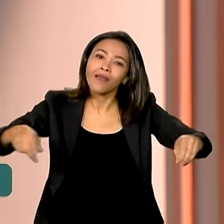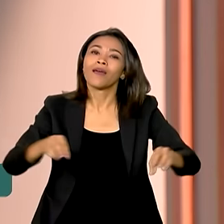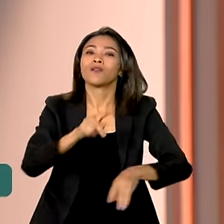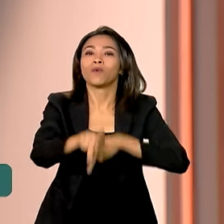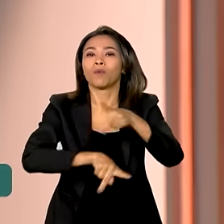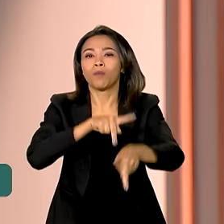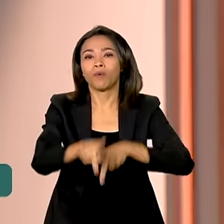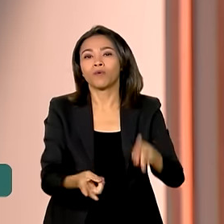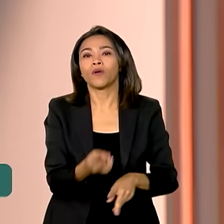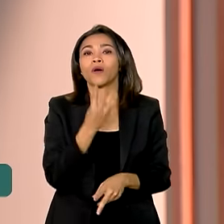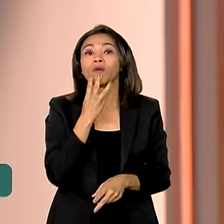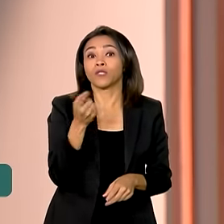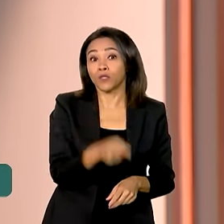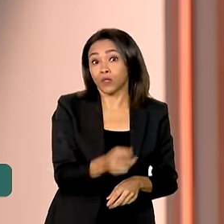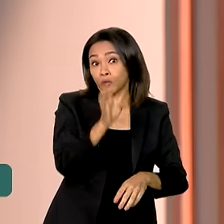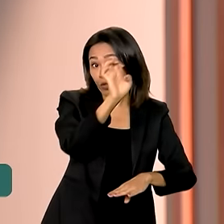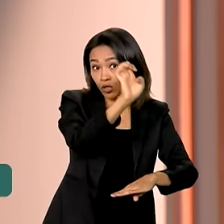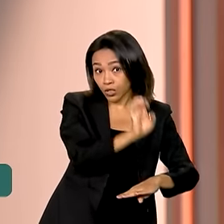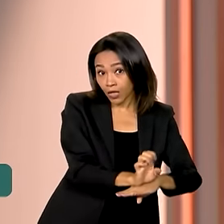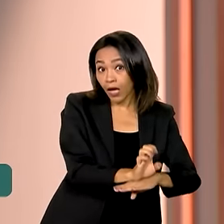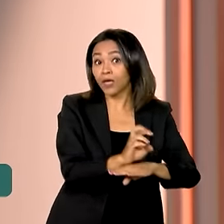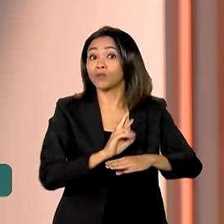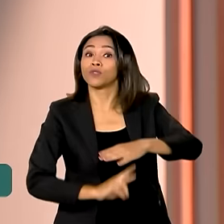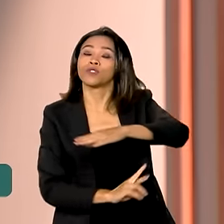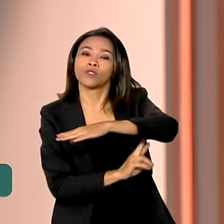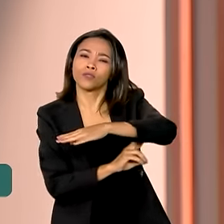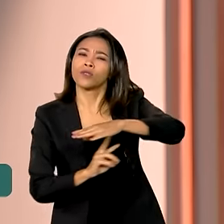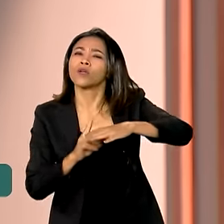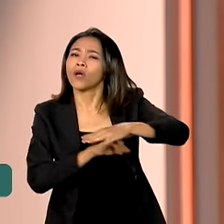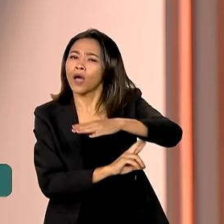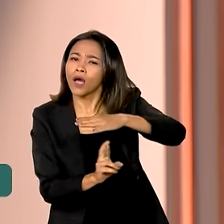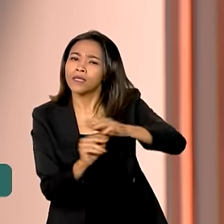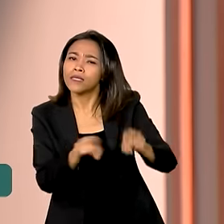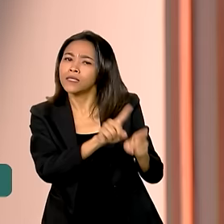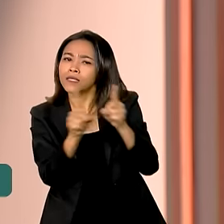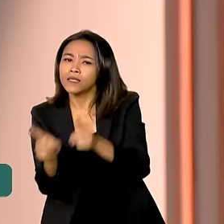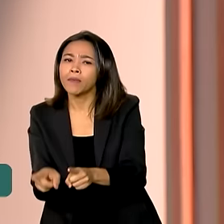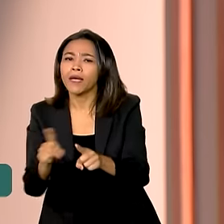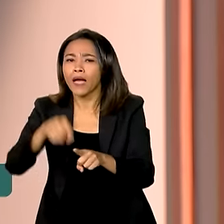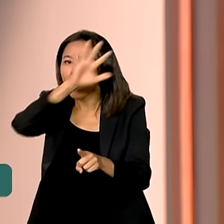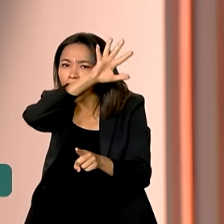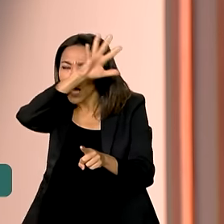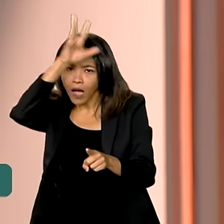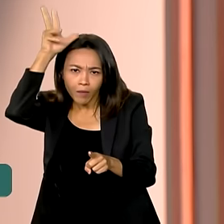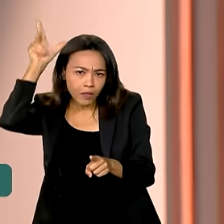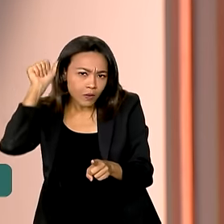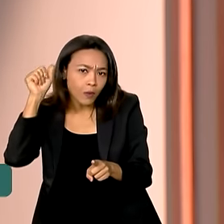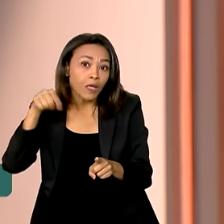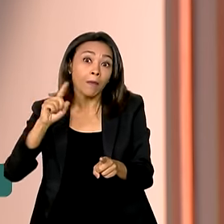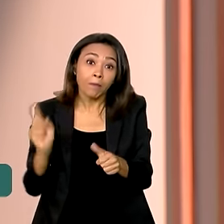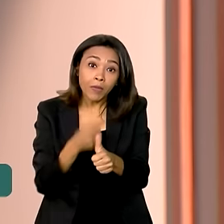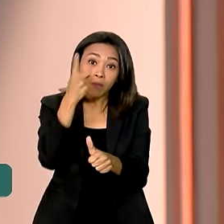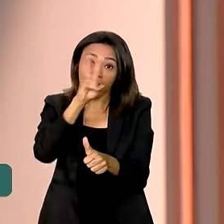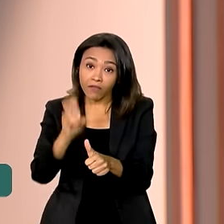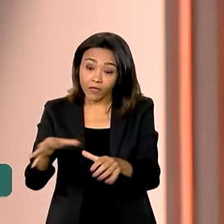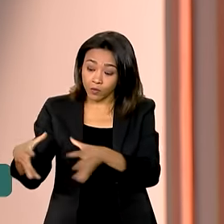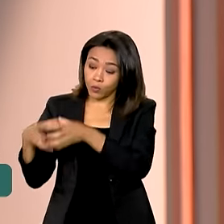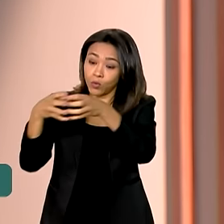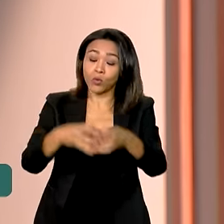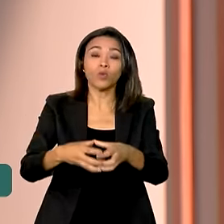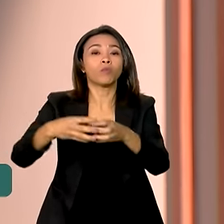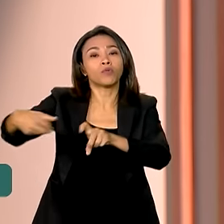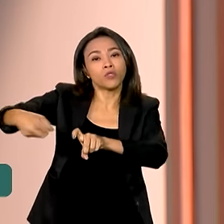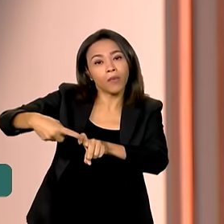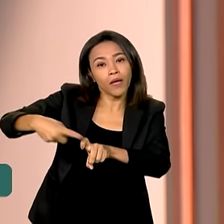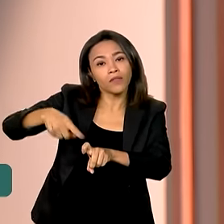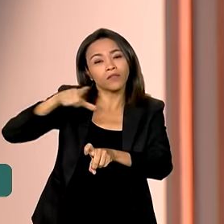os estados de Roraima e do Amazonas. Com o apoio da Marinha, pela primeira vez, a equipe médica pôde contar com um navio